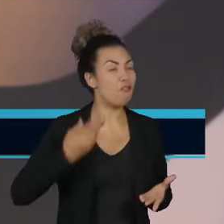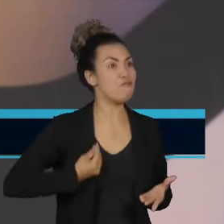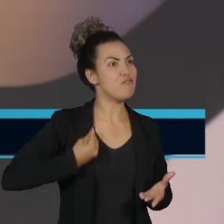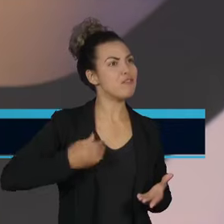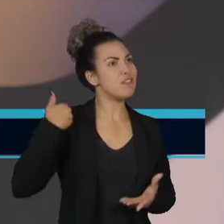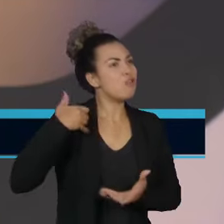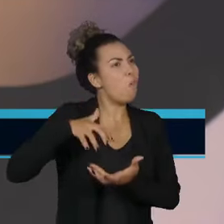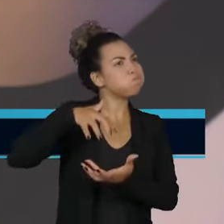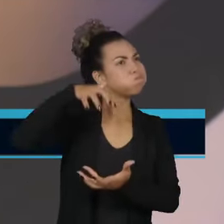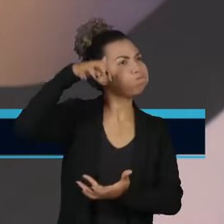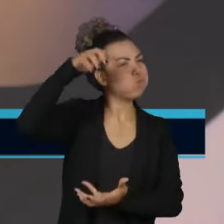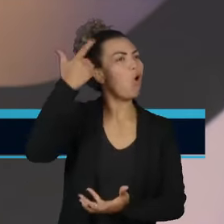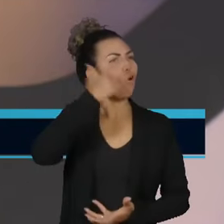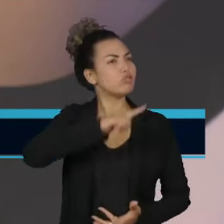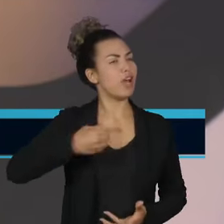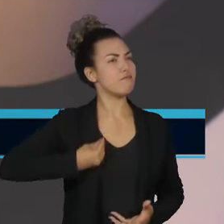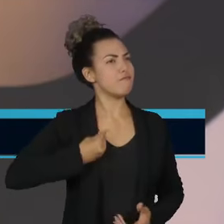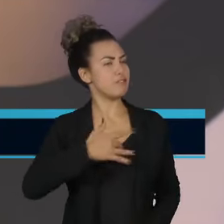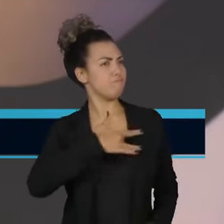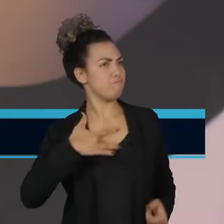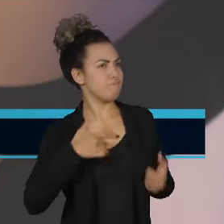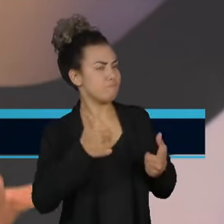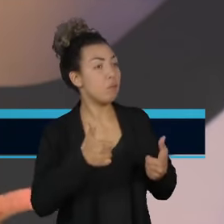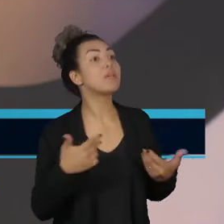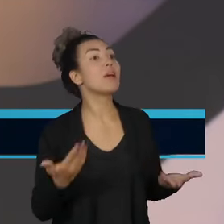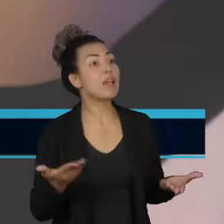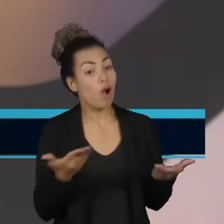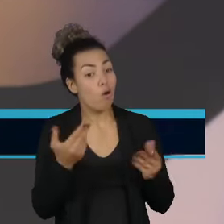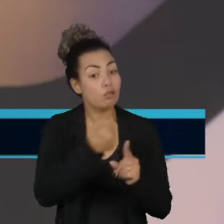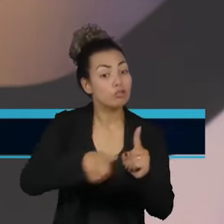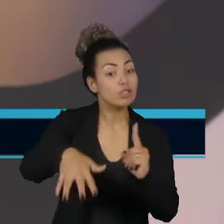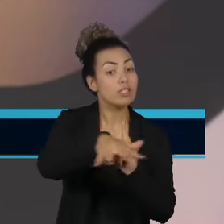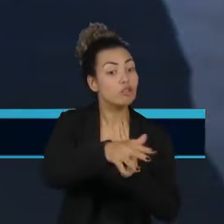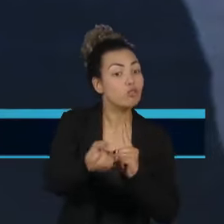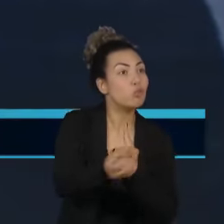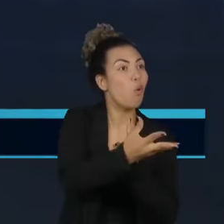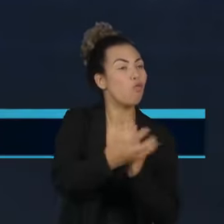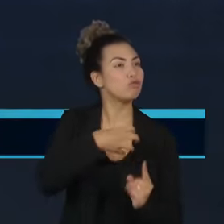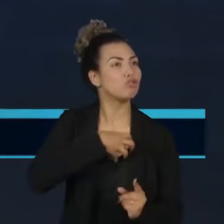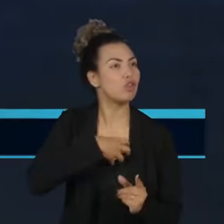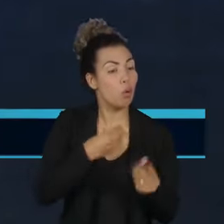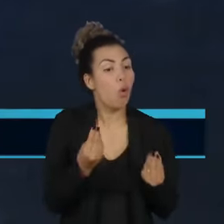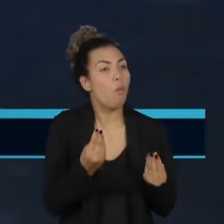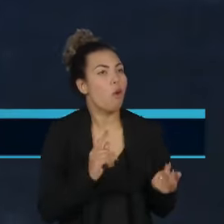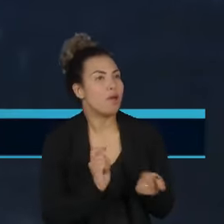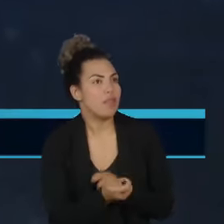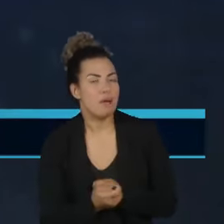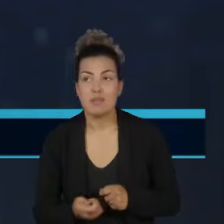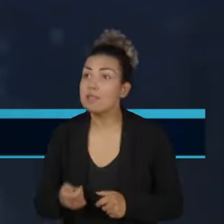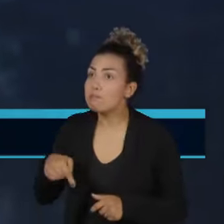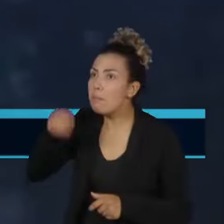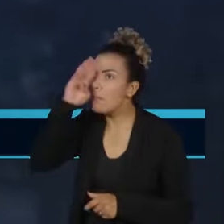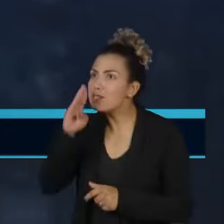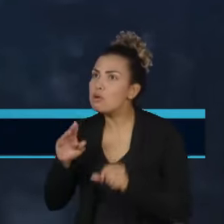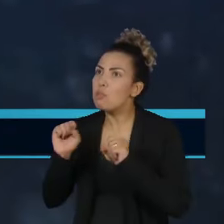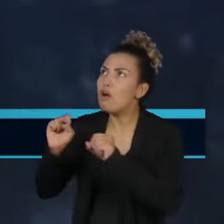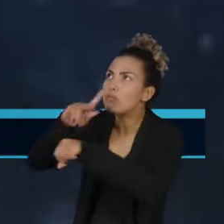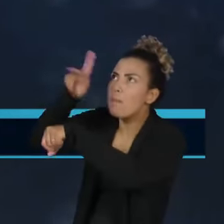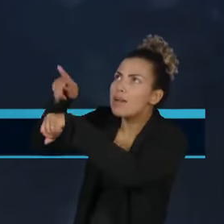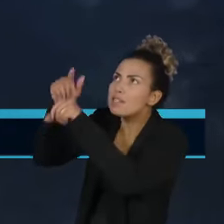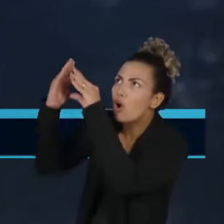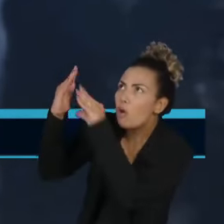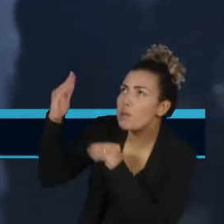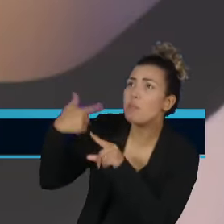coordena um novo cenário, uma nova sociedade. O Brasil tem muito a aprender com outros países que já vivem essa